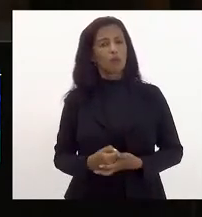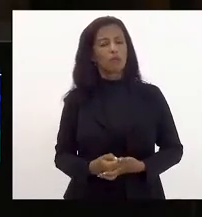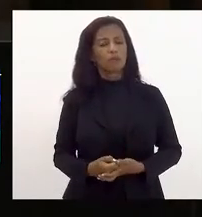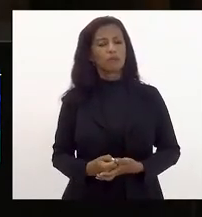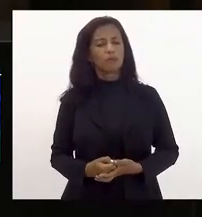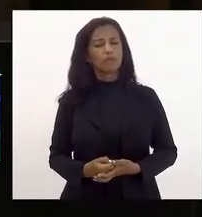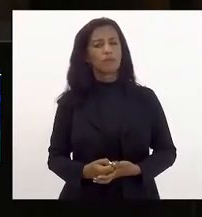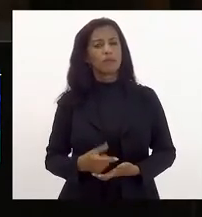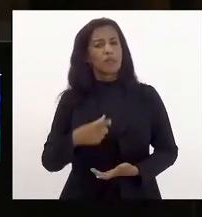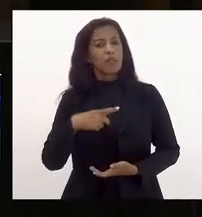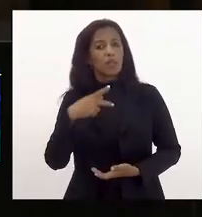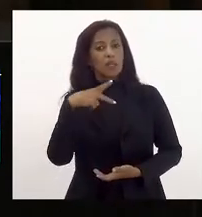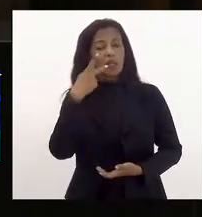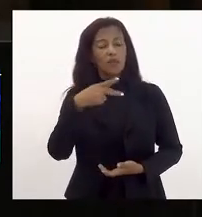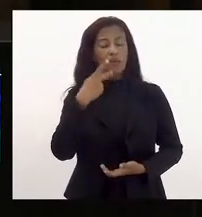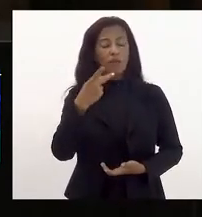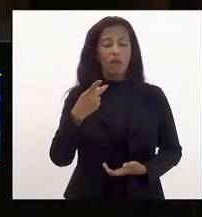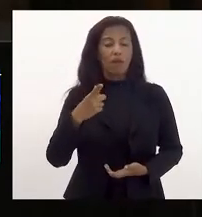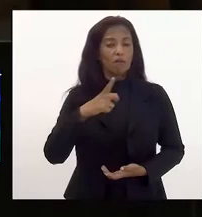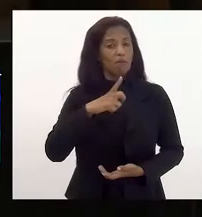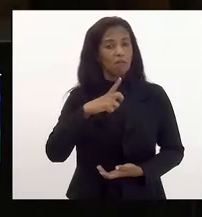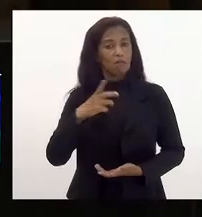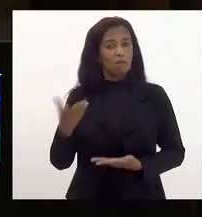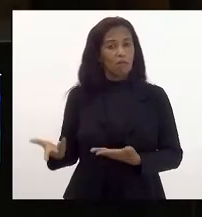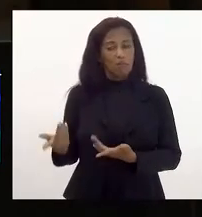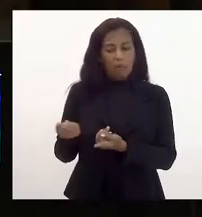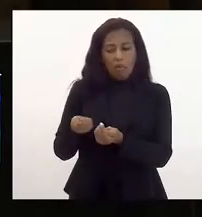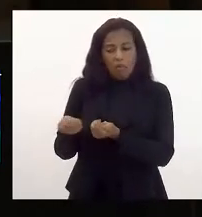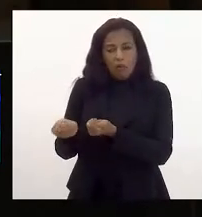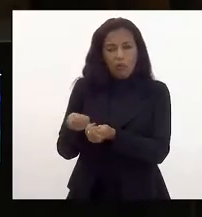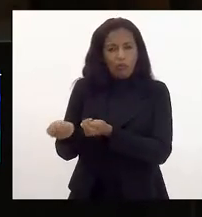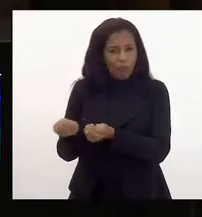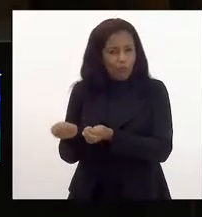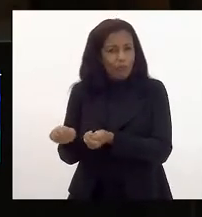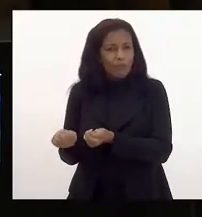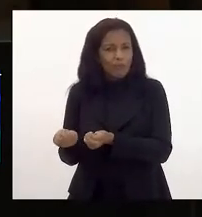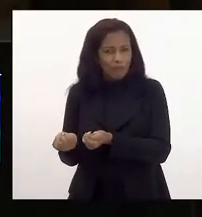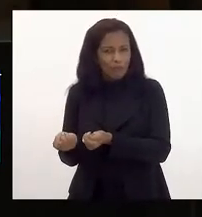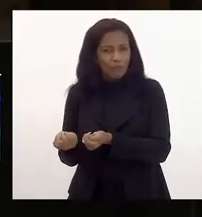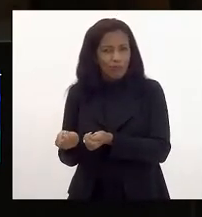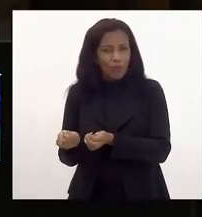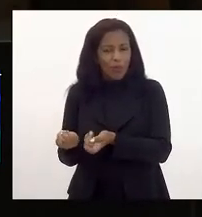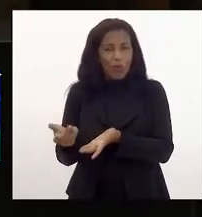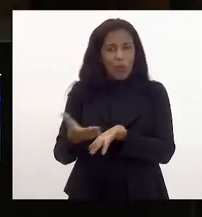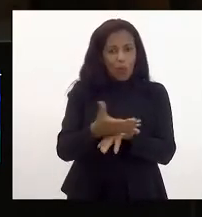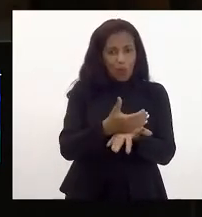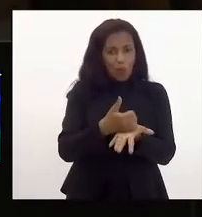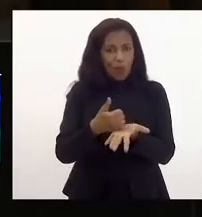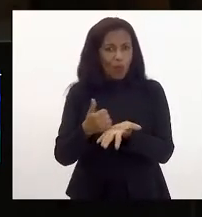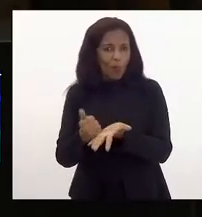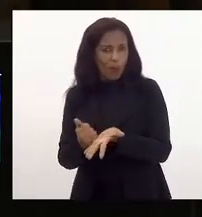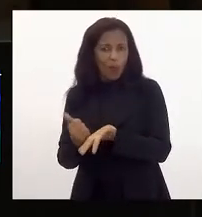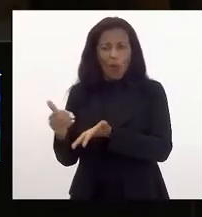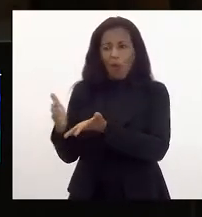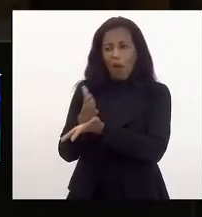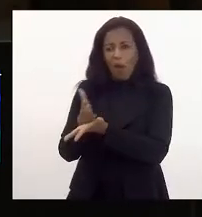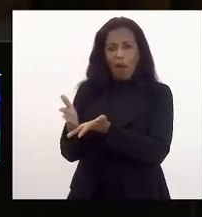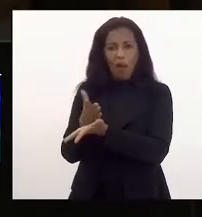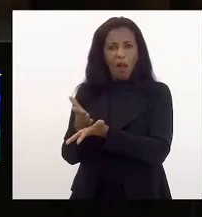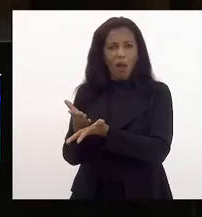diz que está economizando com a retirada de algumas